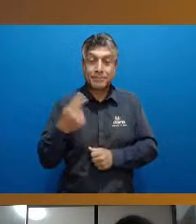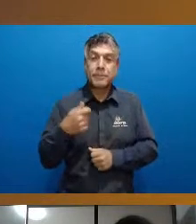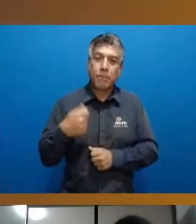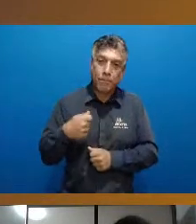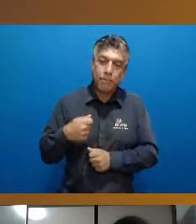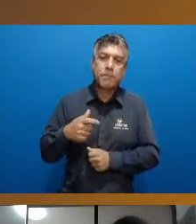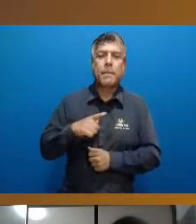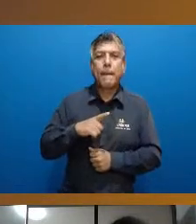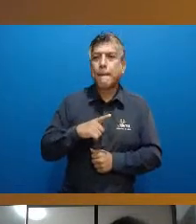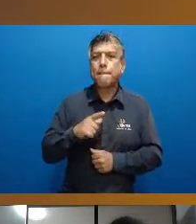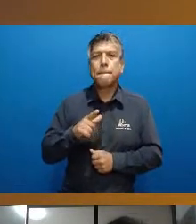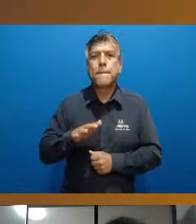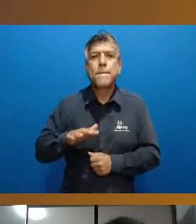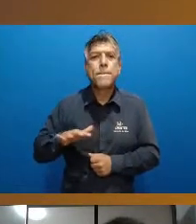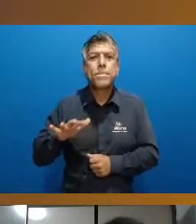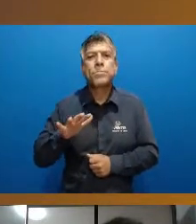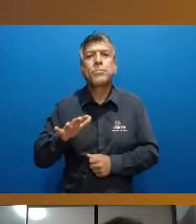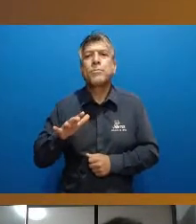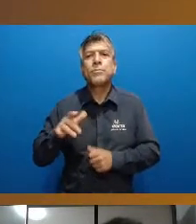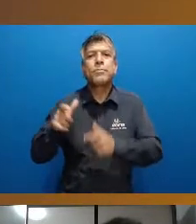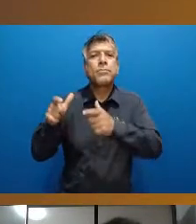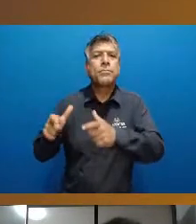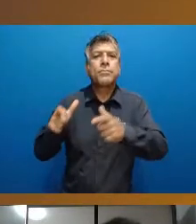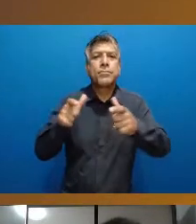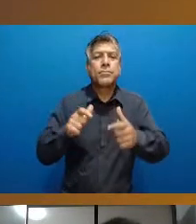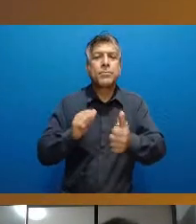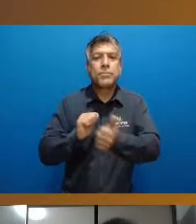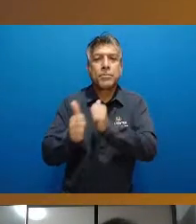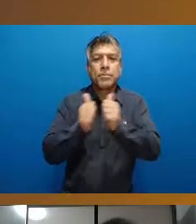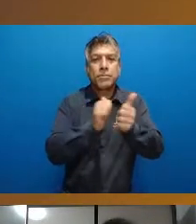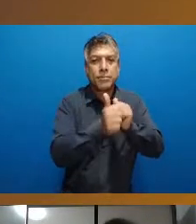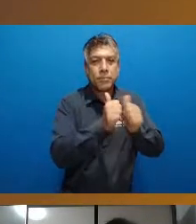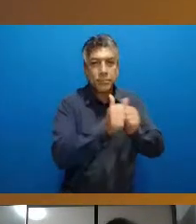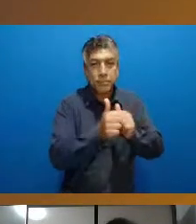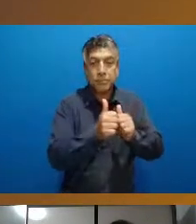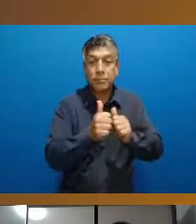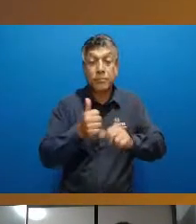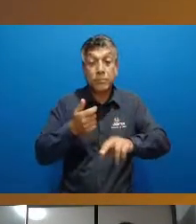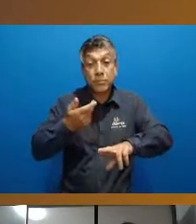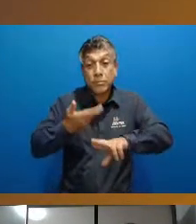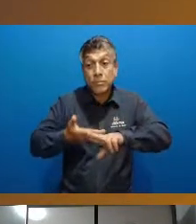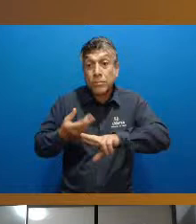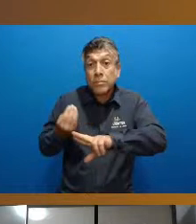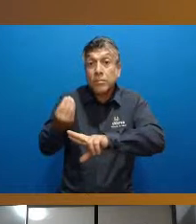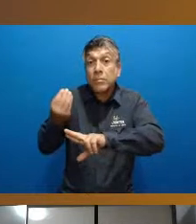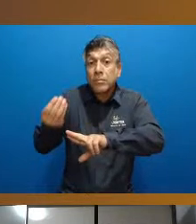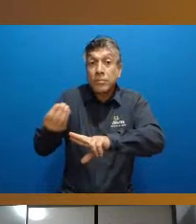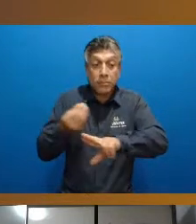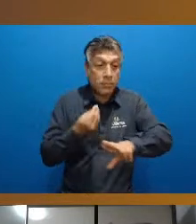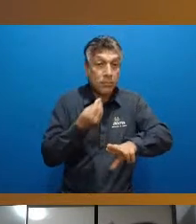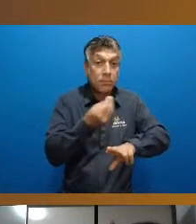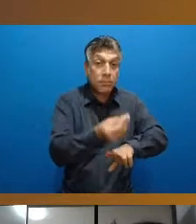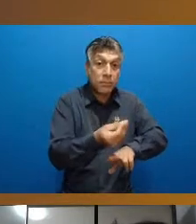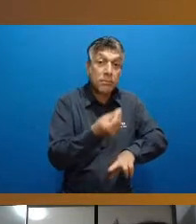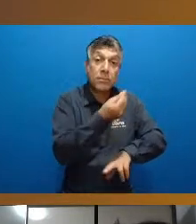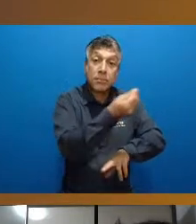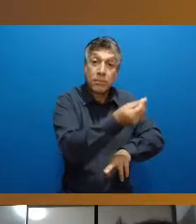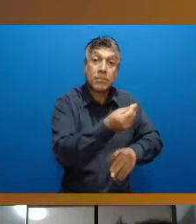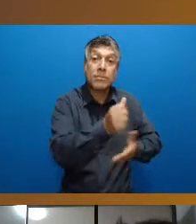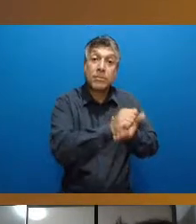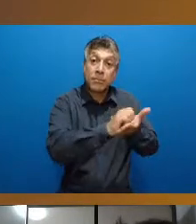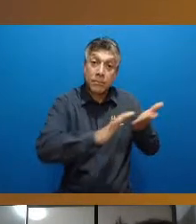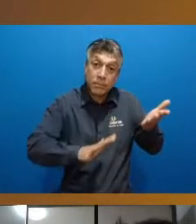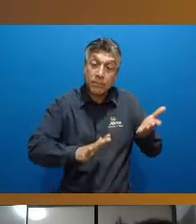modalidades específicas fazer aplicar atividades em que elas possam ampliar essa